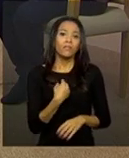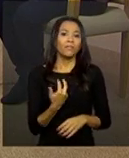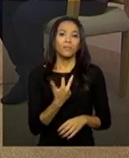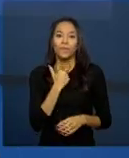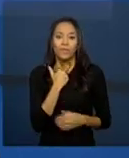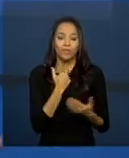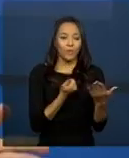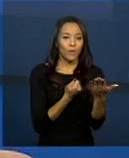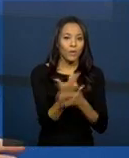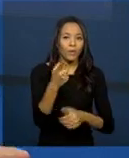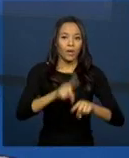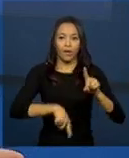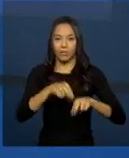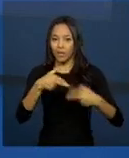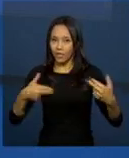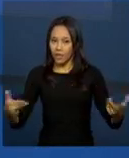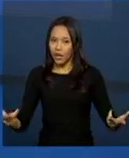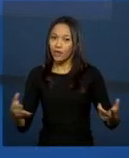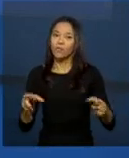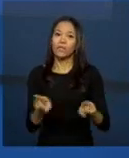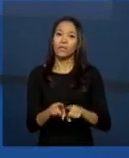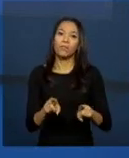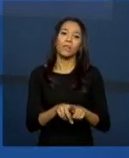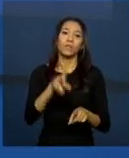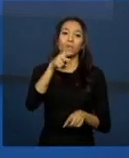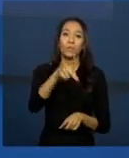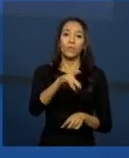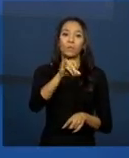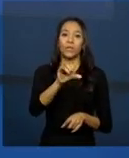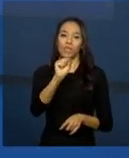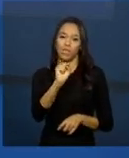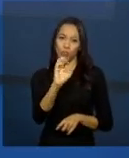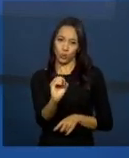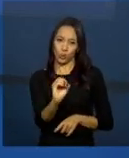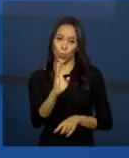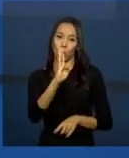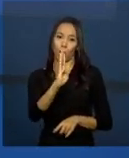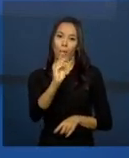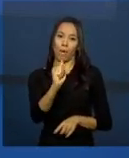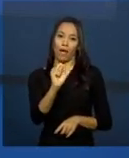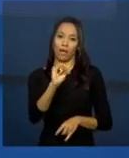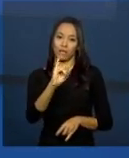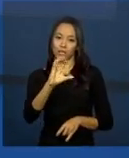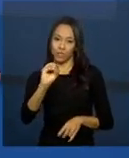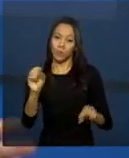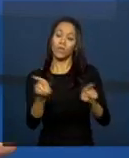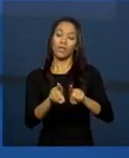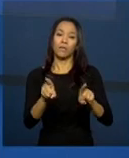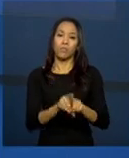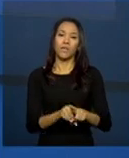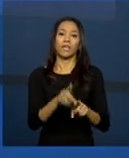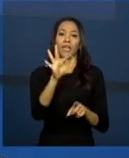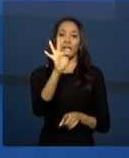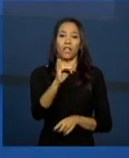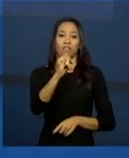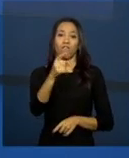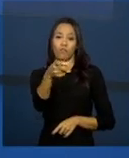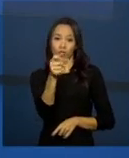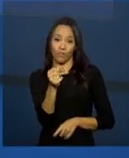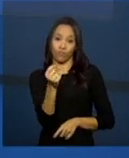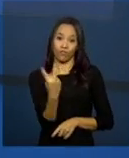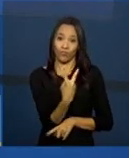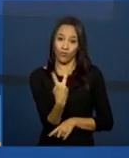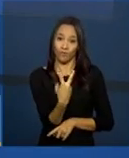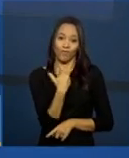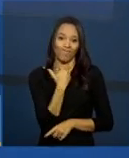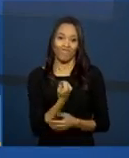equipamentos com recurso do piso básico fixo e o piso de transição de... Perdão, e o piso fixo de média complexidade, que financiam o CRAIS e o CREAS.